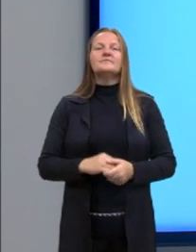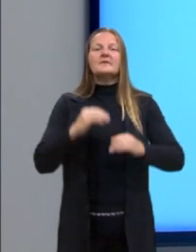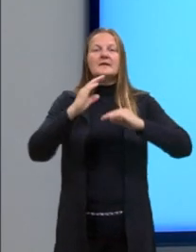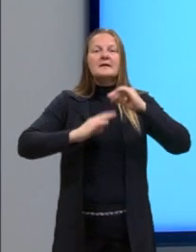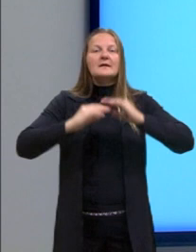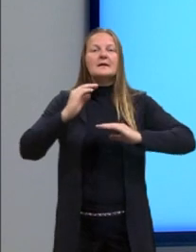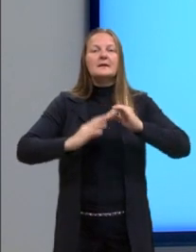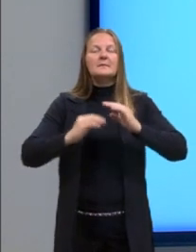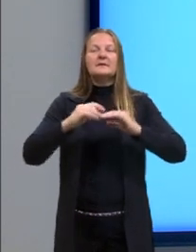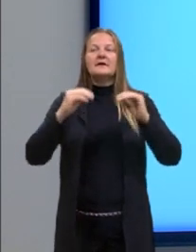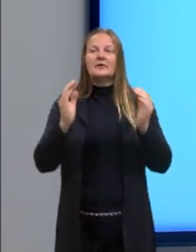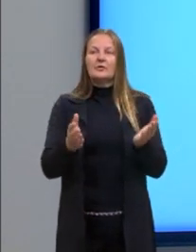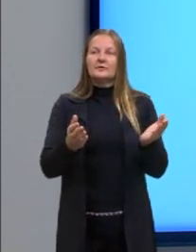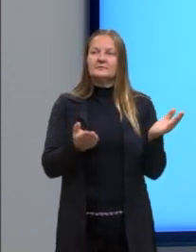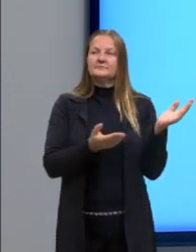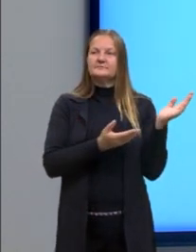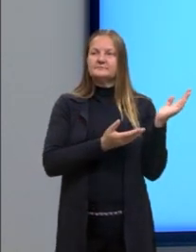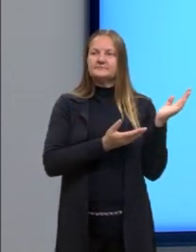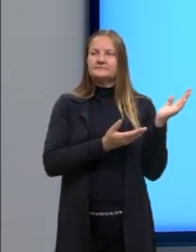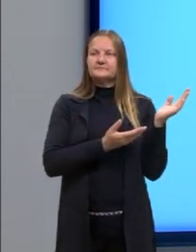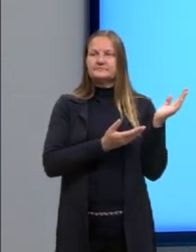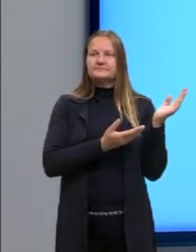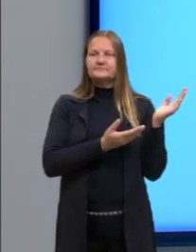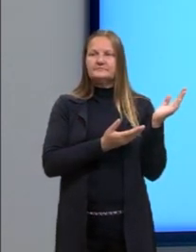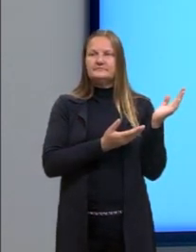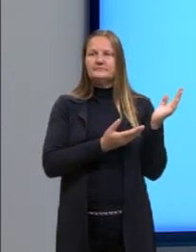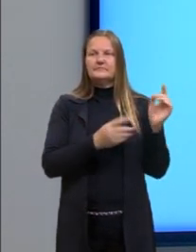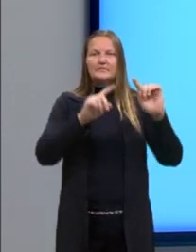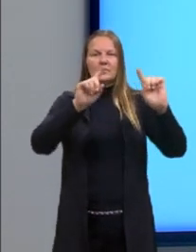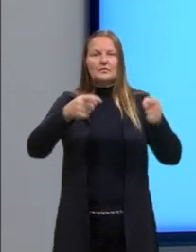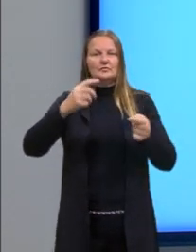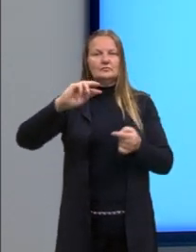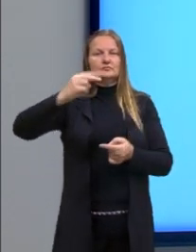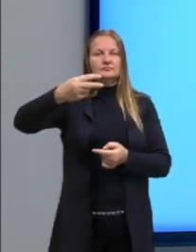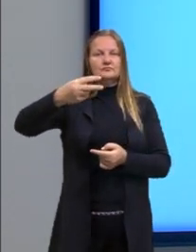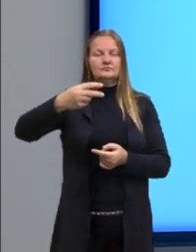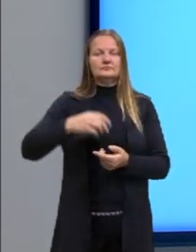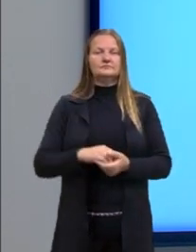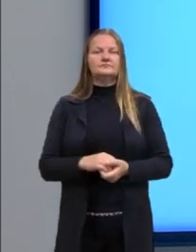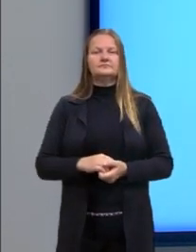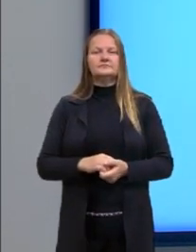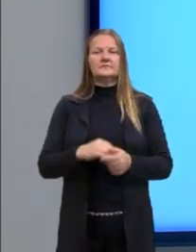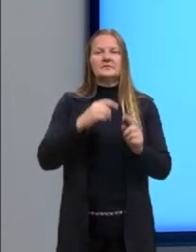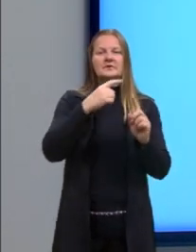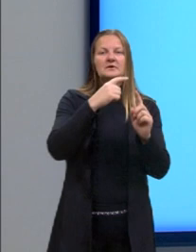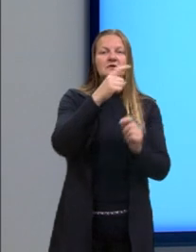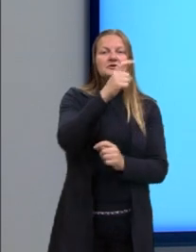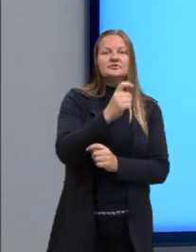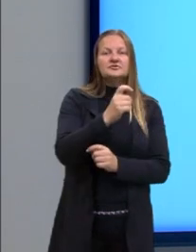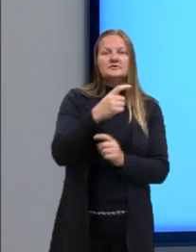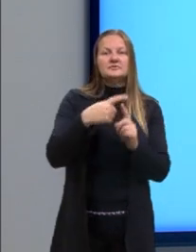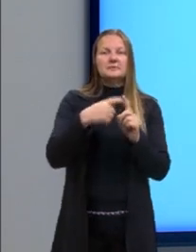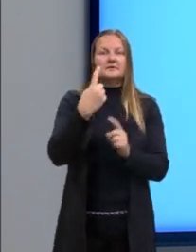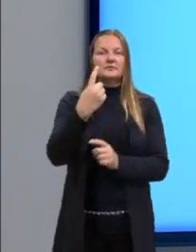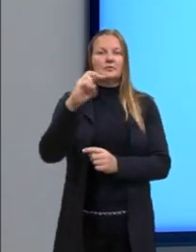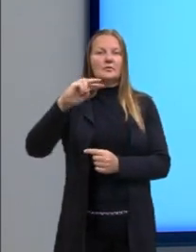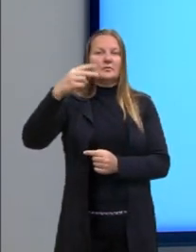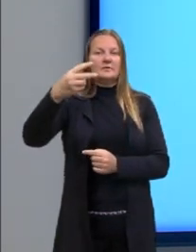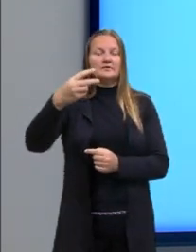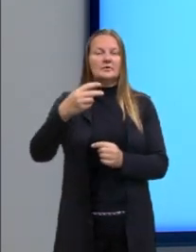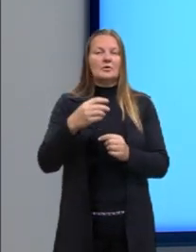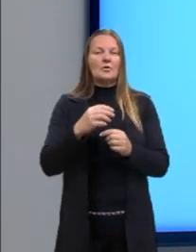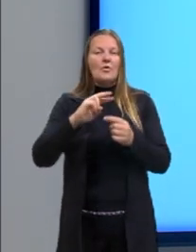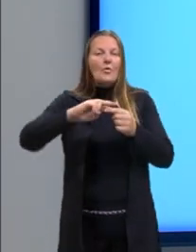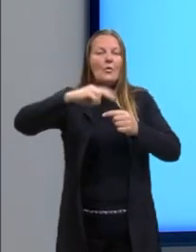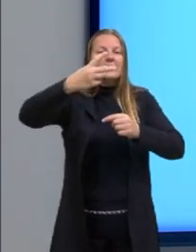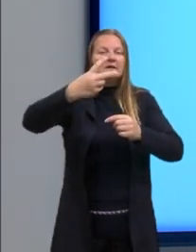produtos notáveis. Onde nós tínhamos x mais 1 ao quadrado, nós chamamos de quadrado da soma